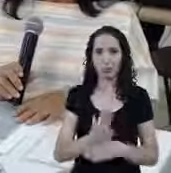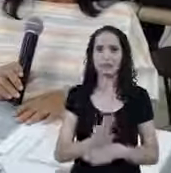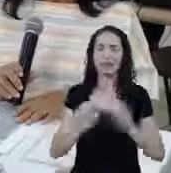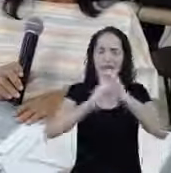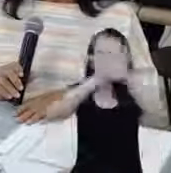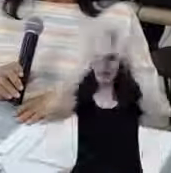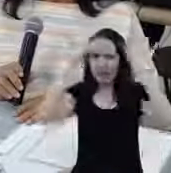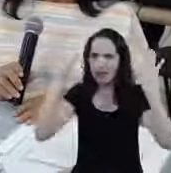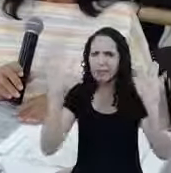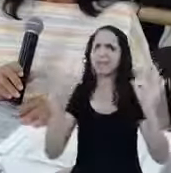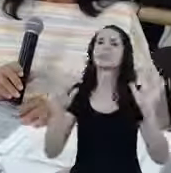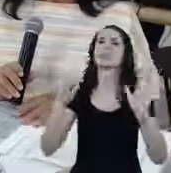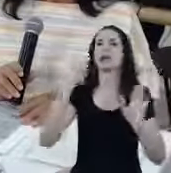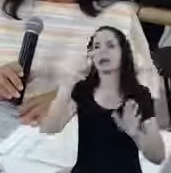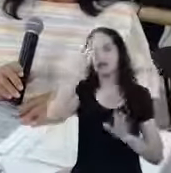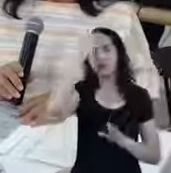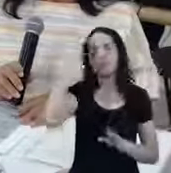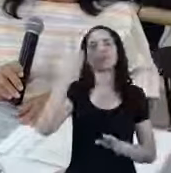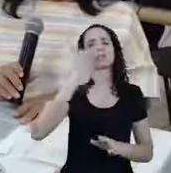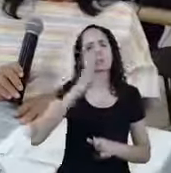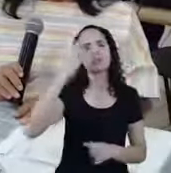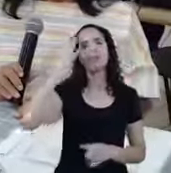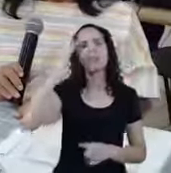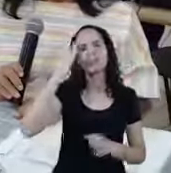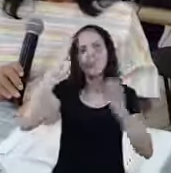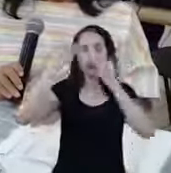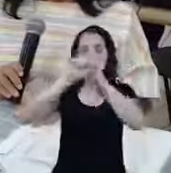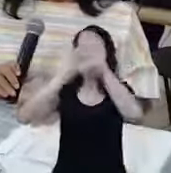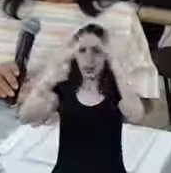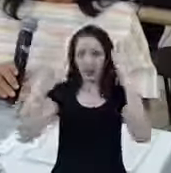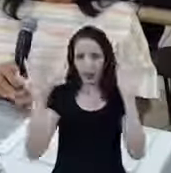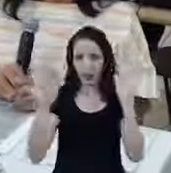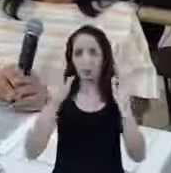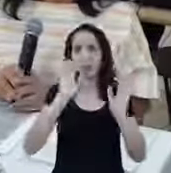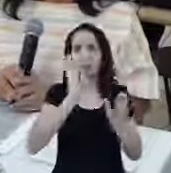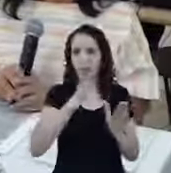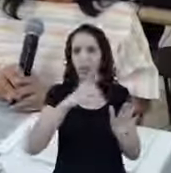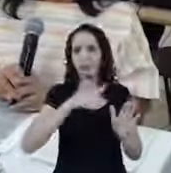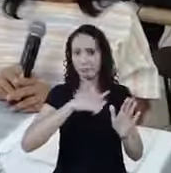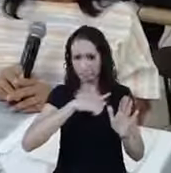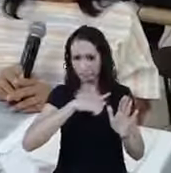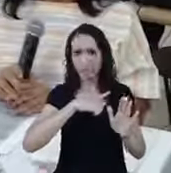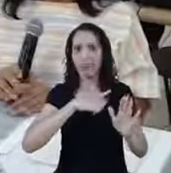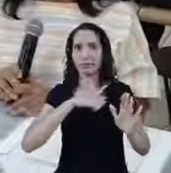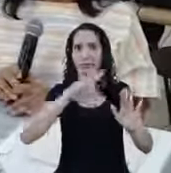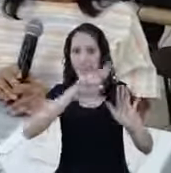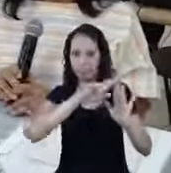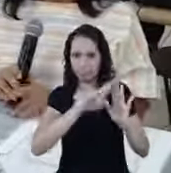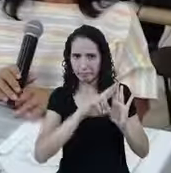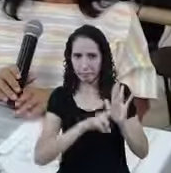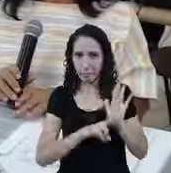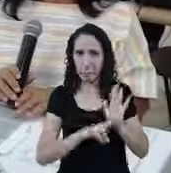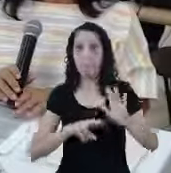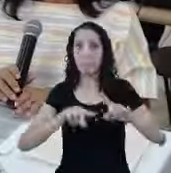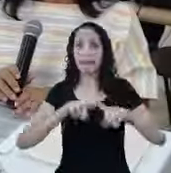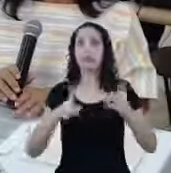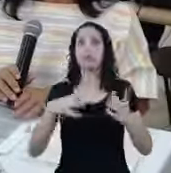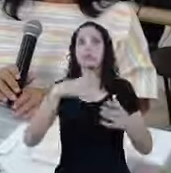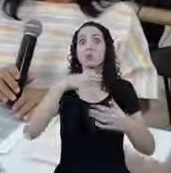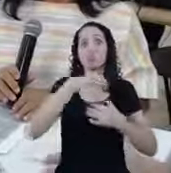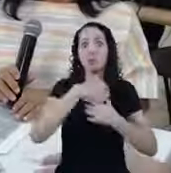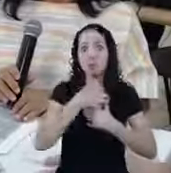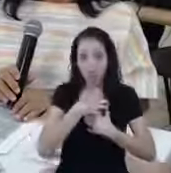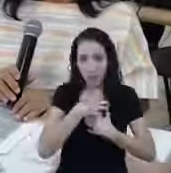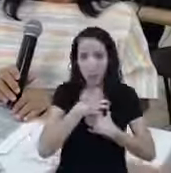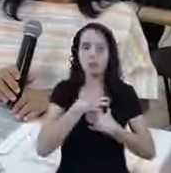bem esclarecido Para a população Assim Para as pessoas Basta cumprir os requisitos Agora a forma Em que vai